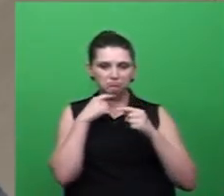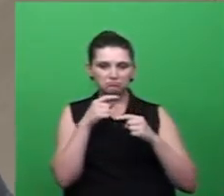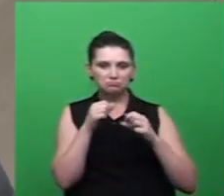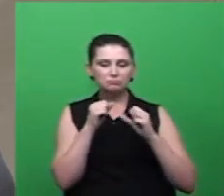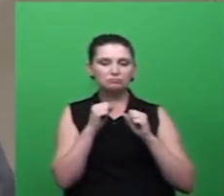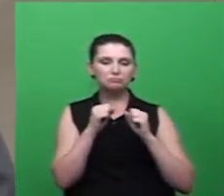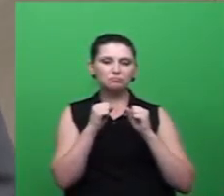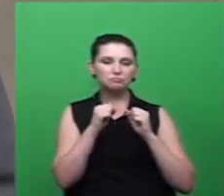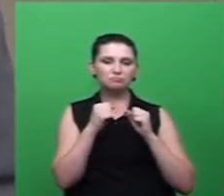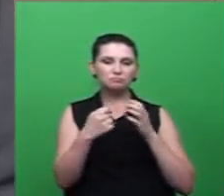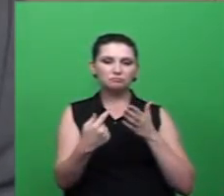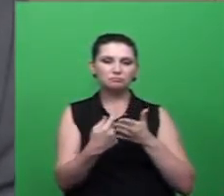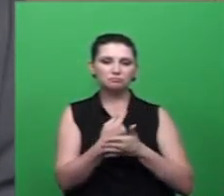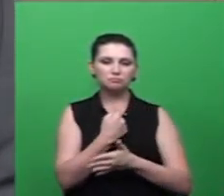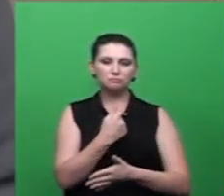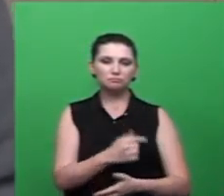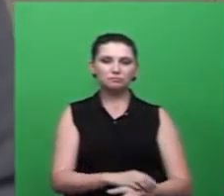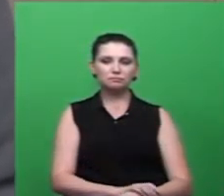relacionada ao programa.